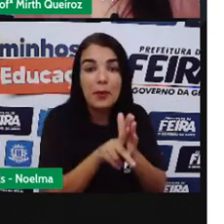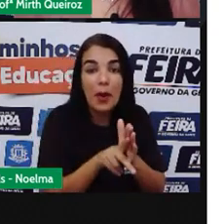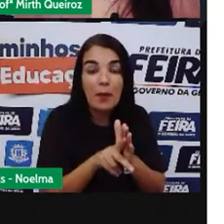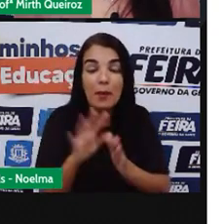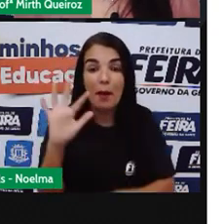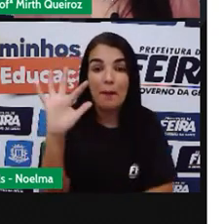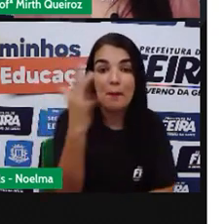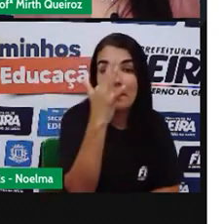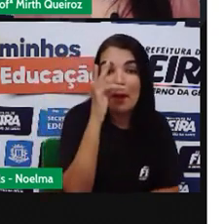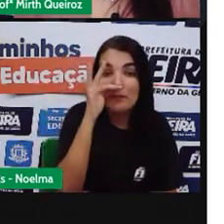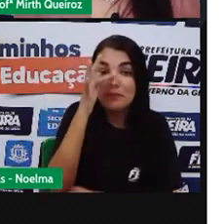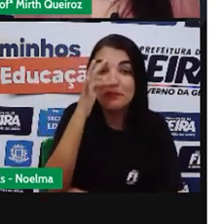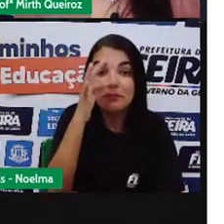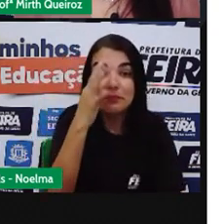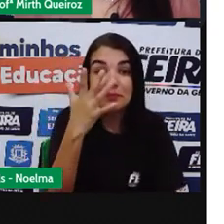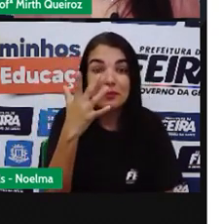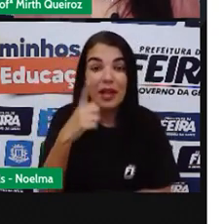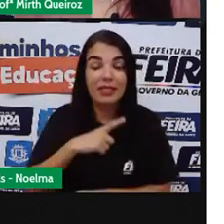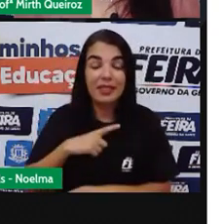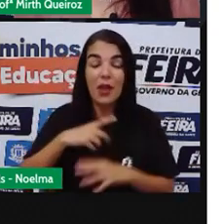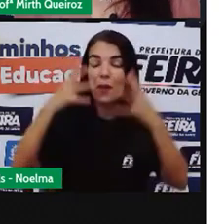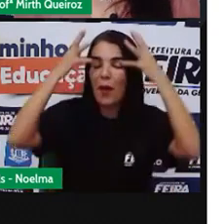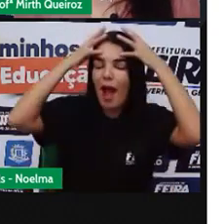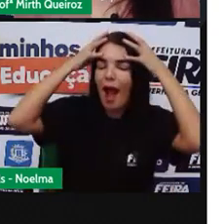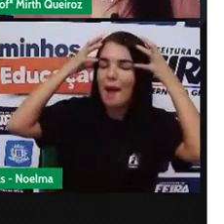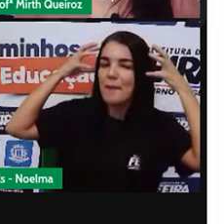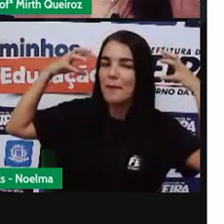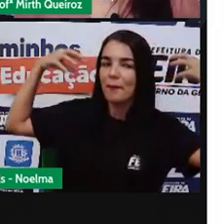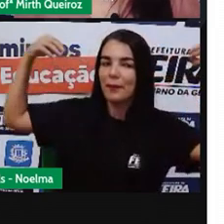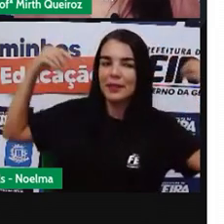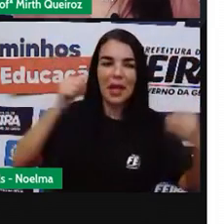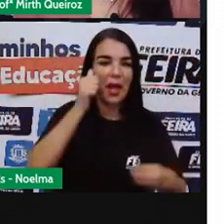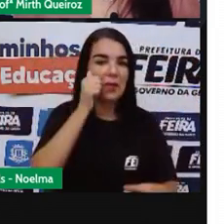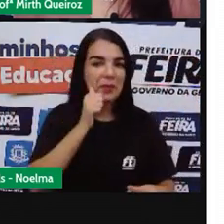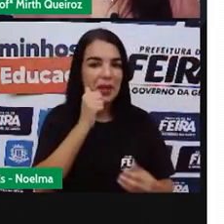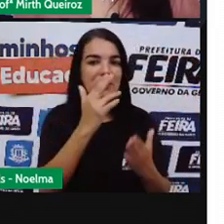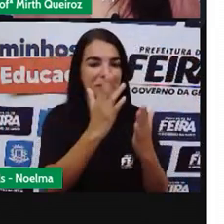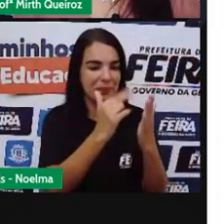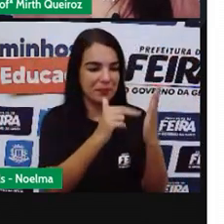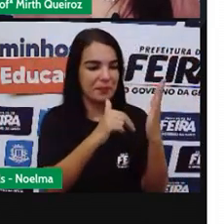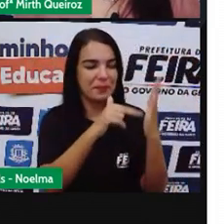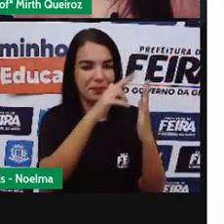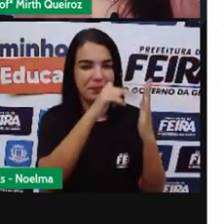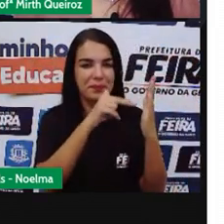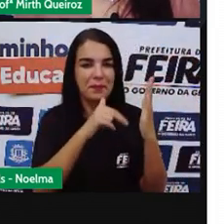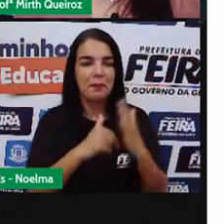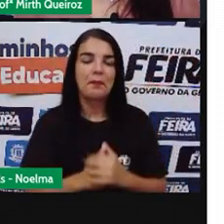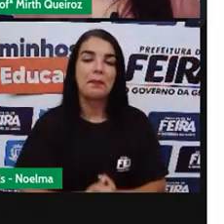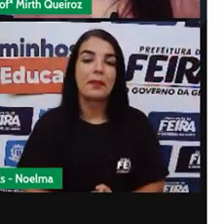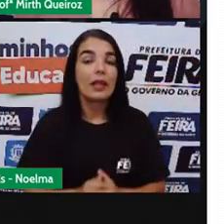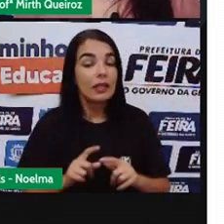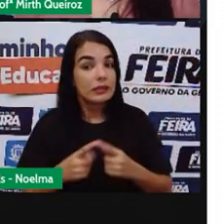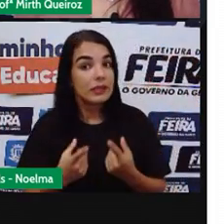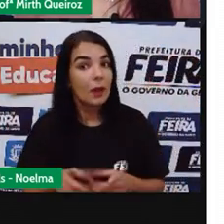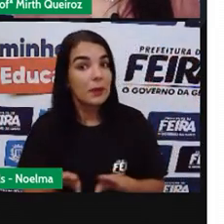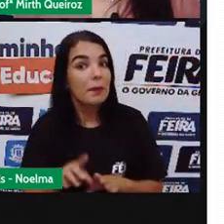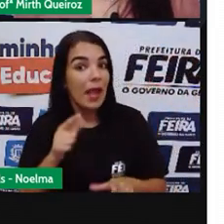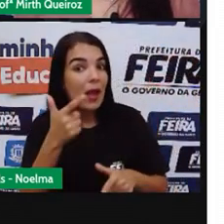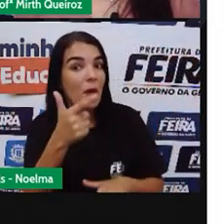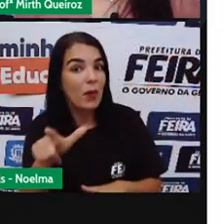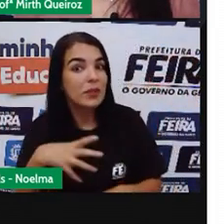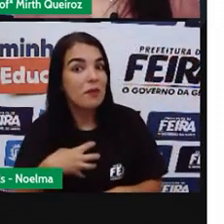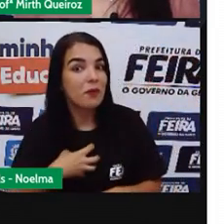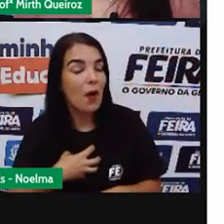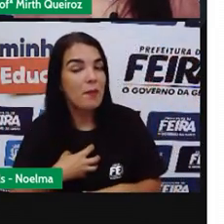A árvore Para ser o cabelo Da moça Que foi pintada Então é uma forma De arte